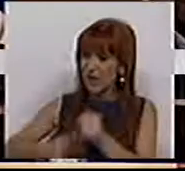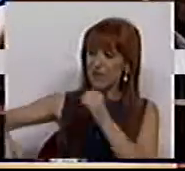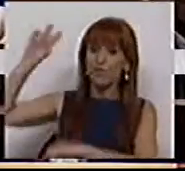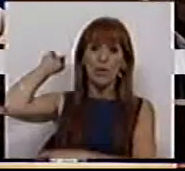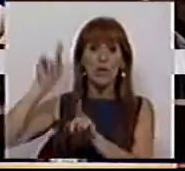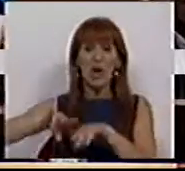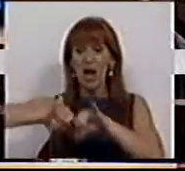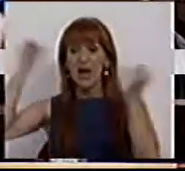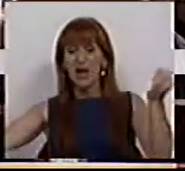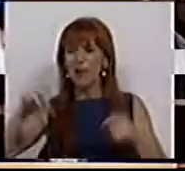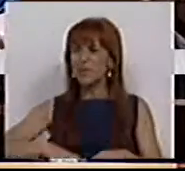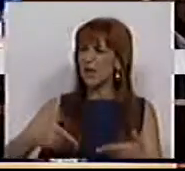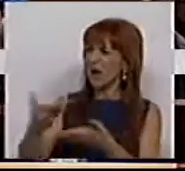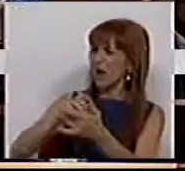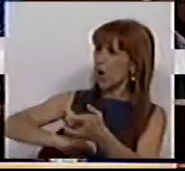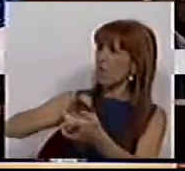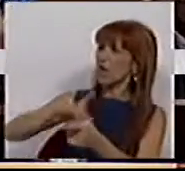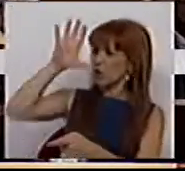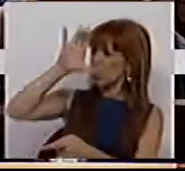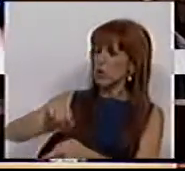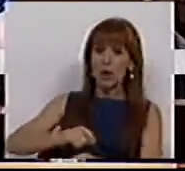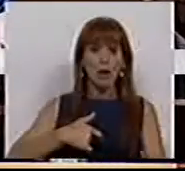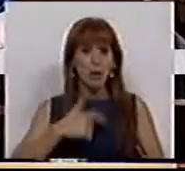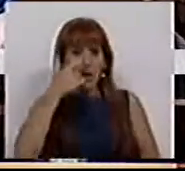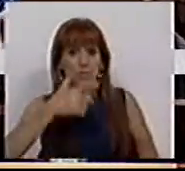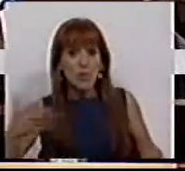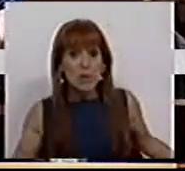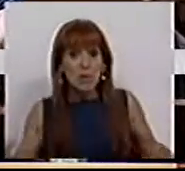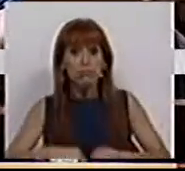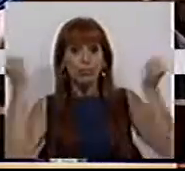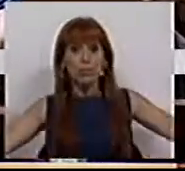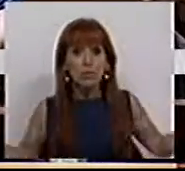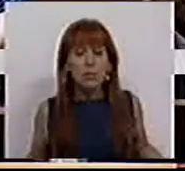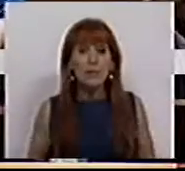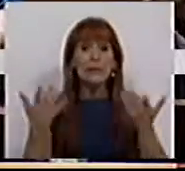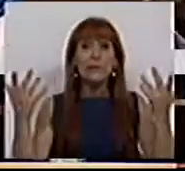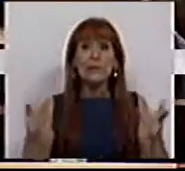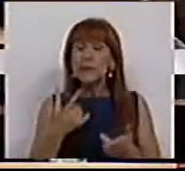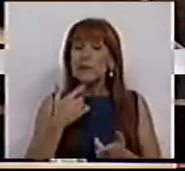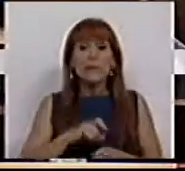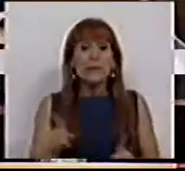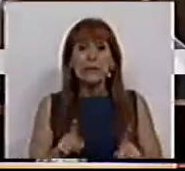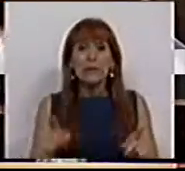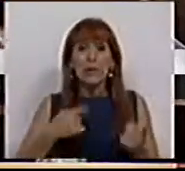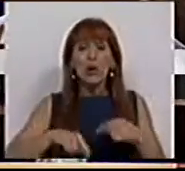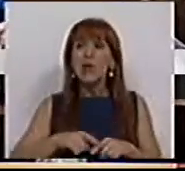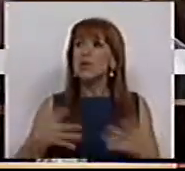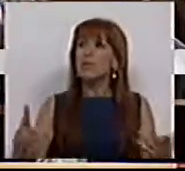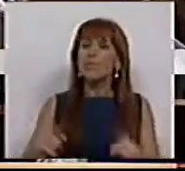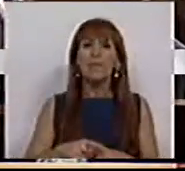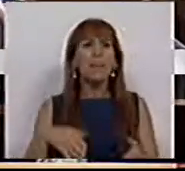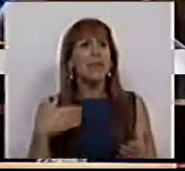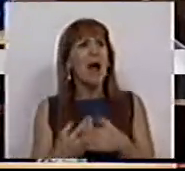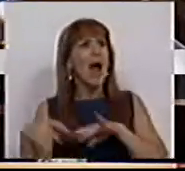e é a quebra de uma relação de confiança entre Estado e cidadãos. Não é possível que nós façamos